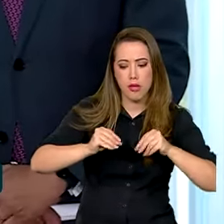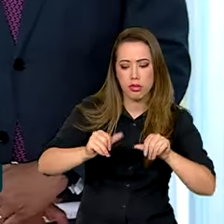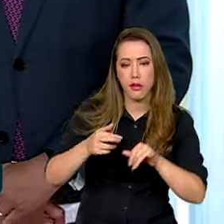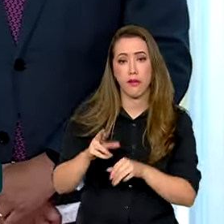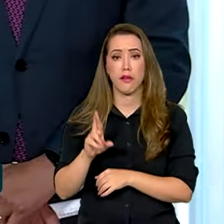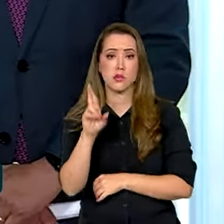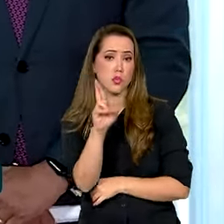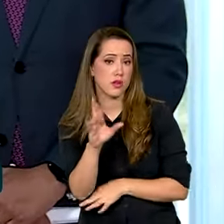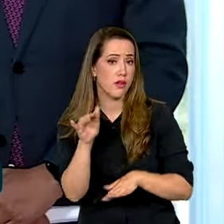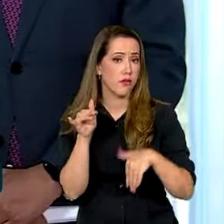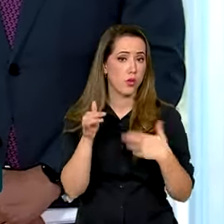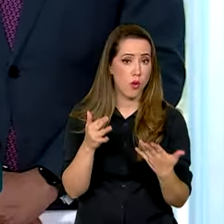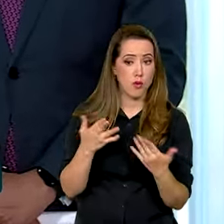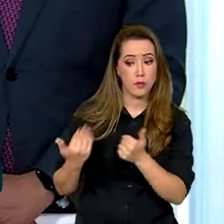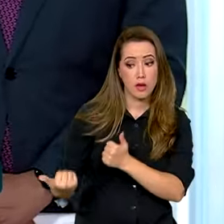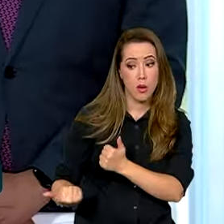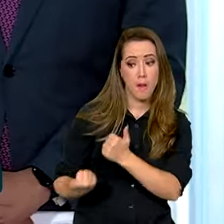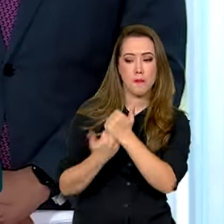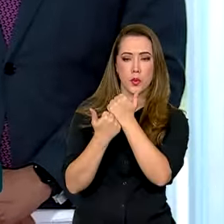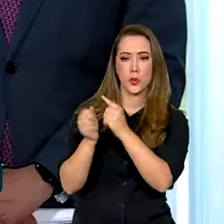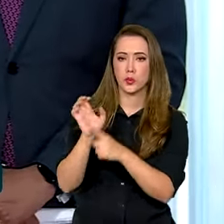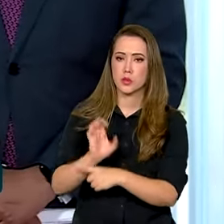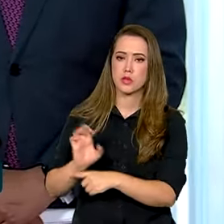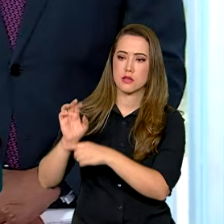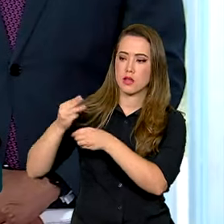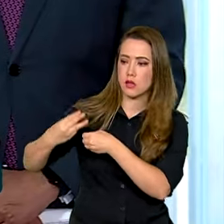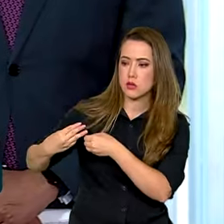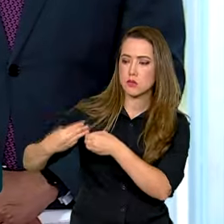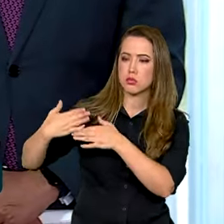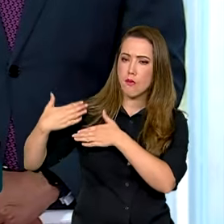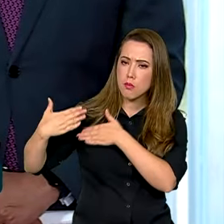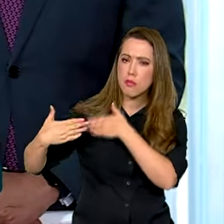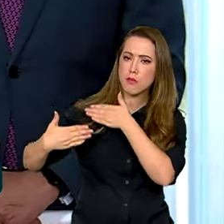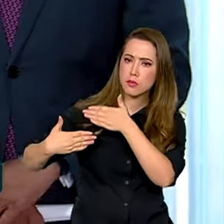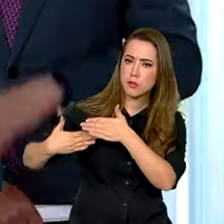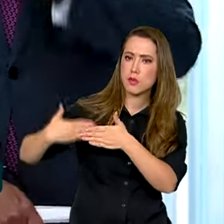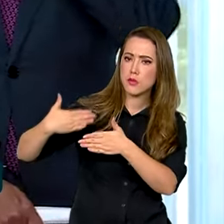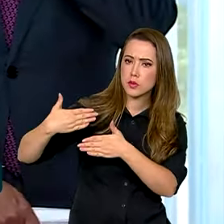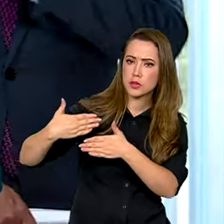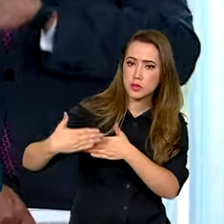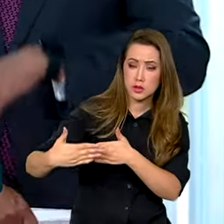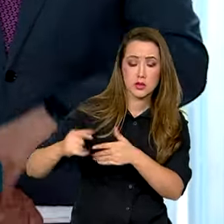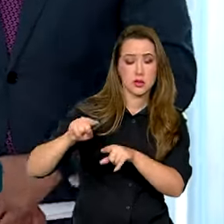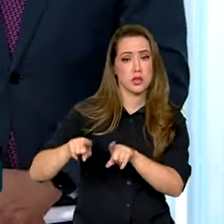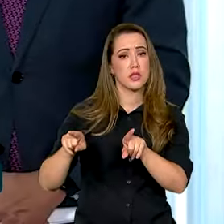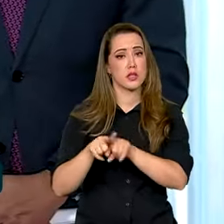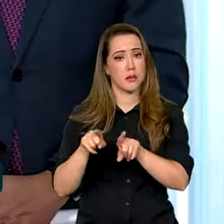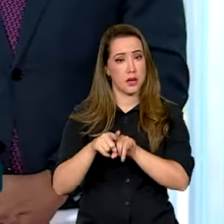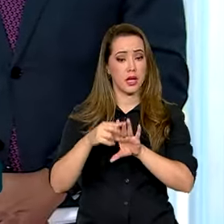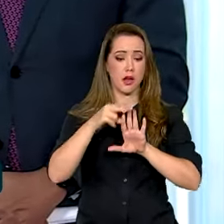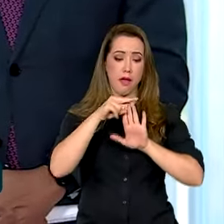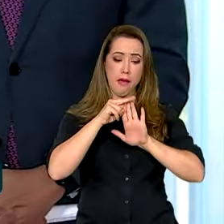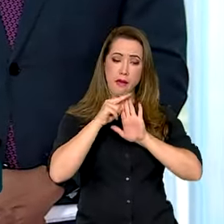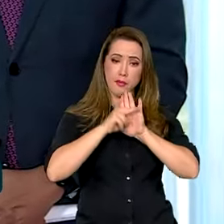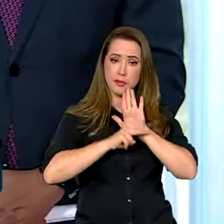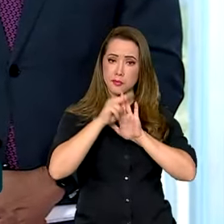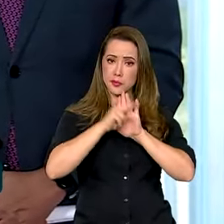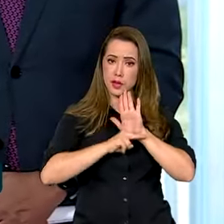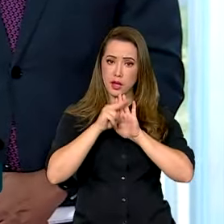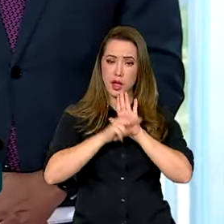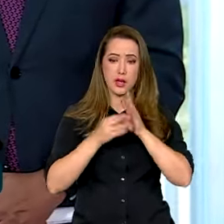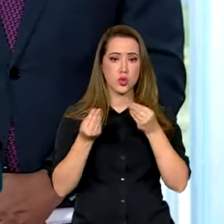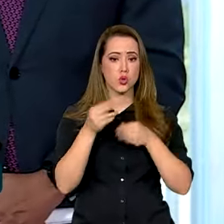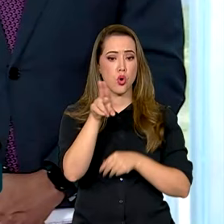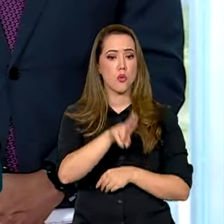a participação efetiva dos estados e municípios ao longo de todo o processo, que regulamentam o acesso à área